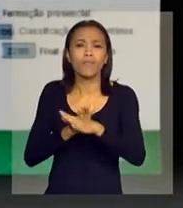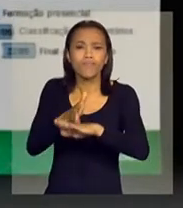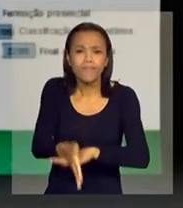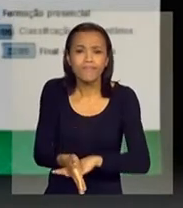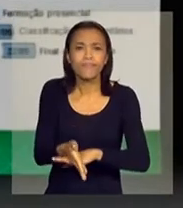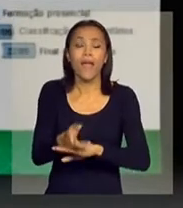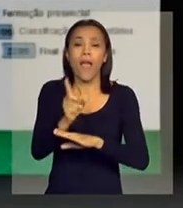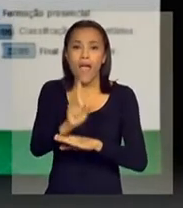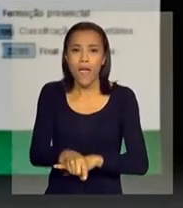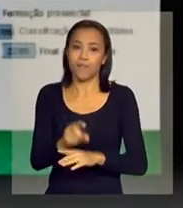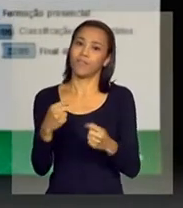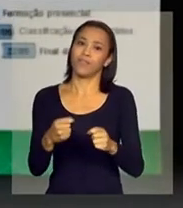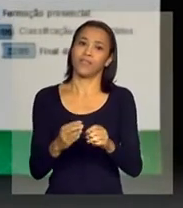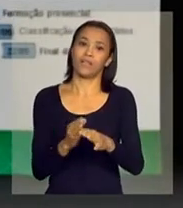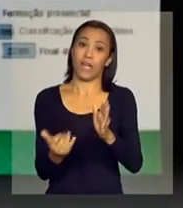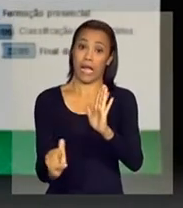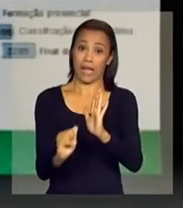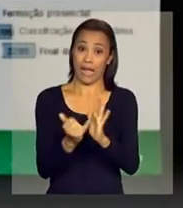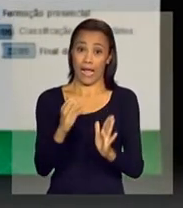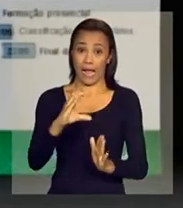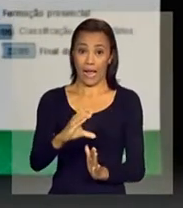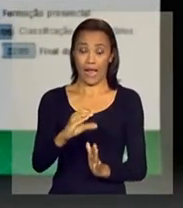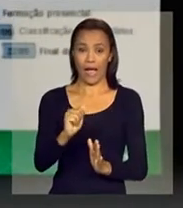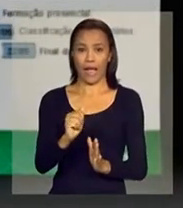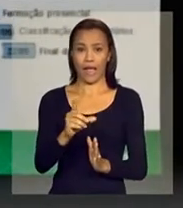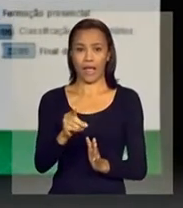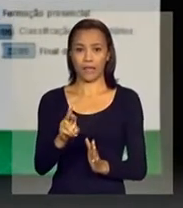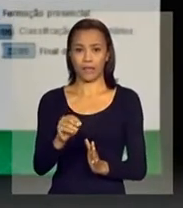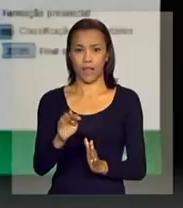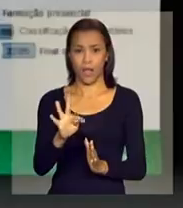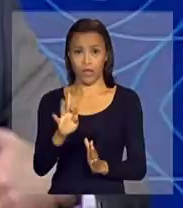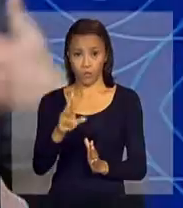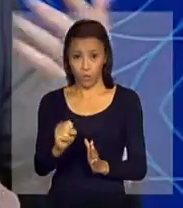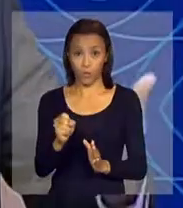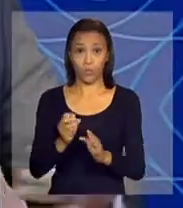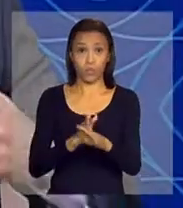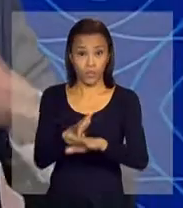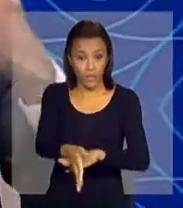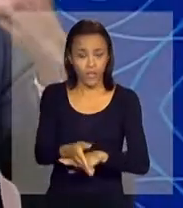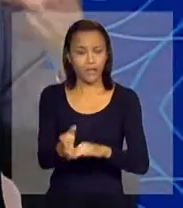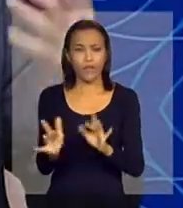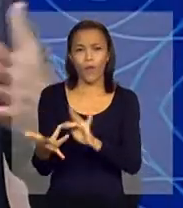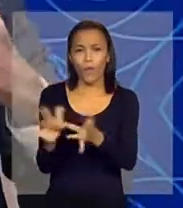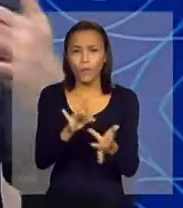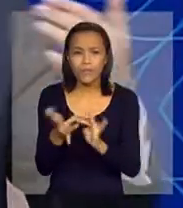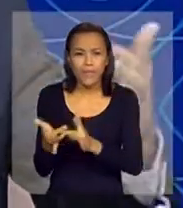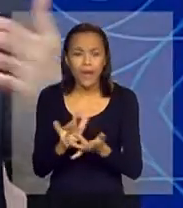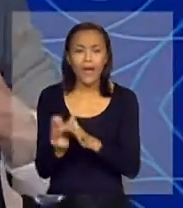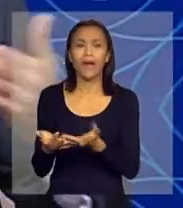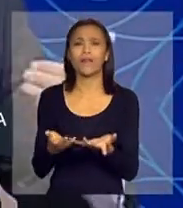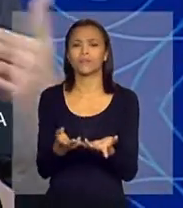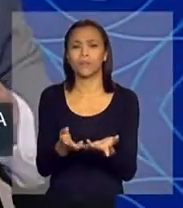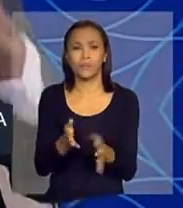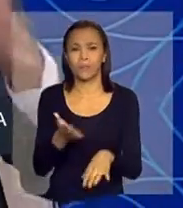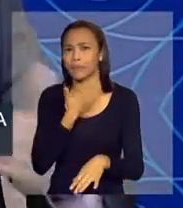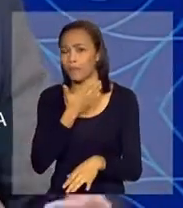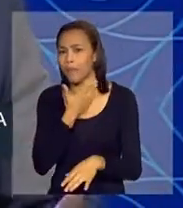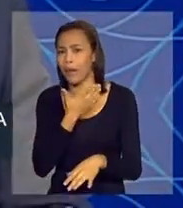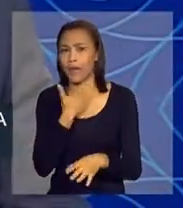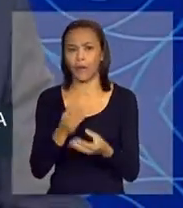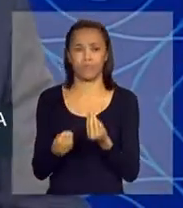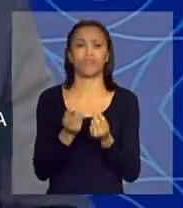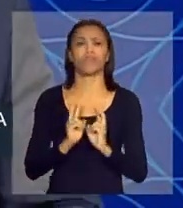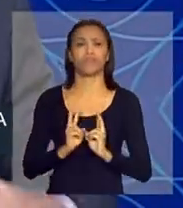através desse cadastro, feito o cadastro, o ambiente de rede social, interativa, conversada, horizontal e